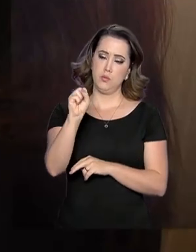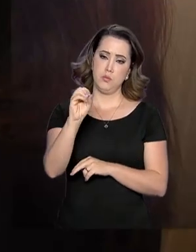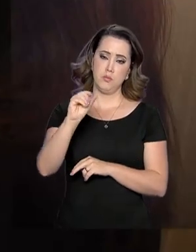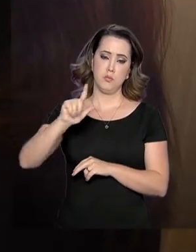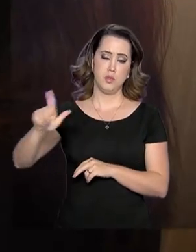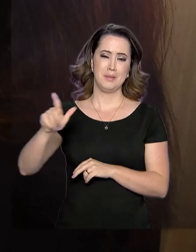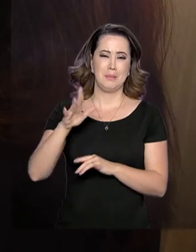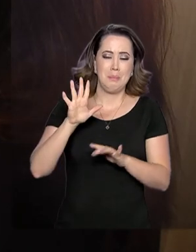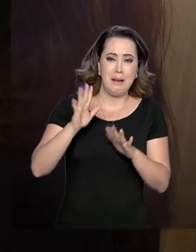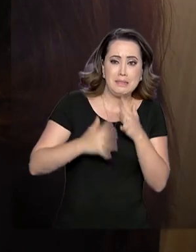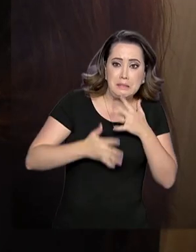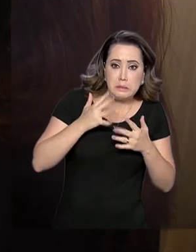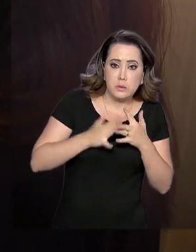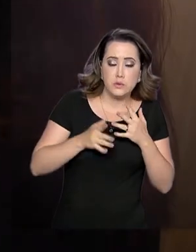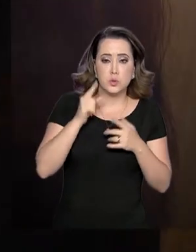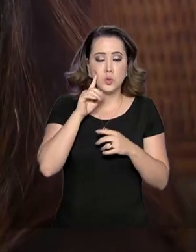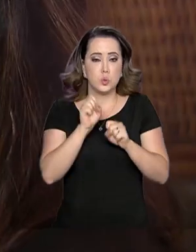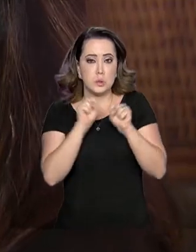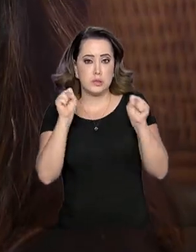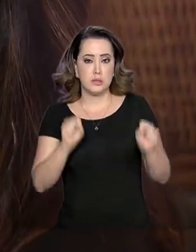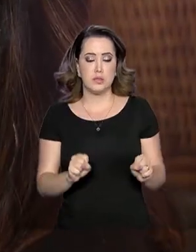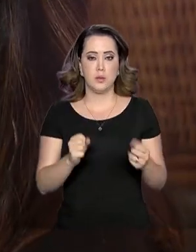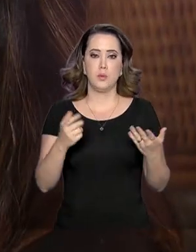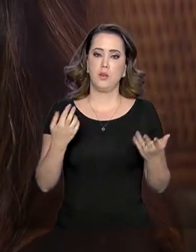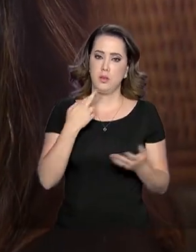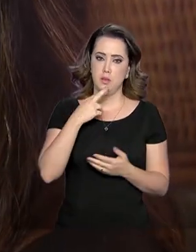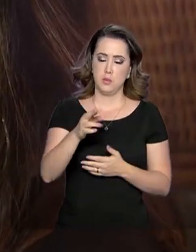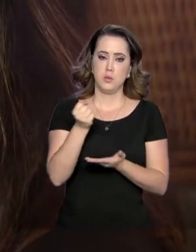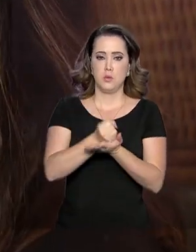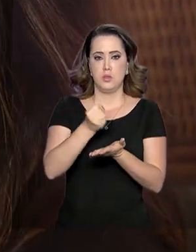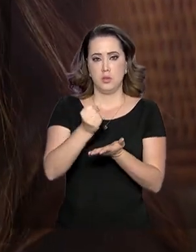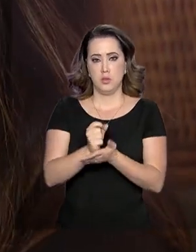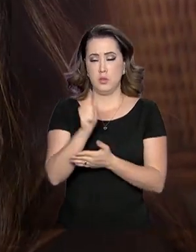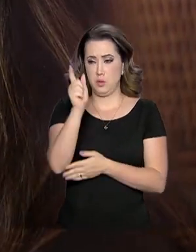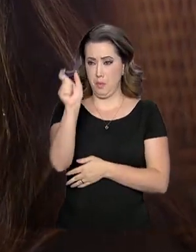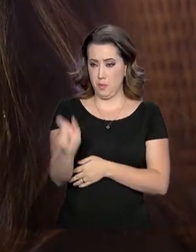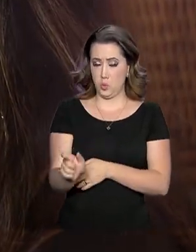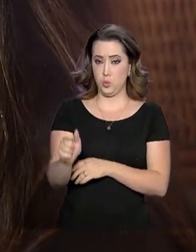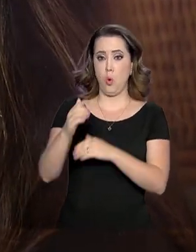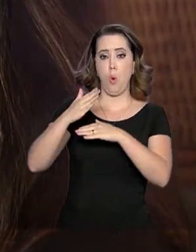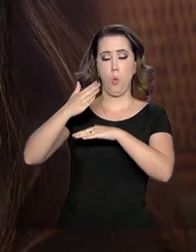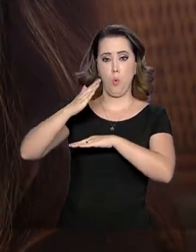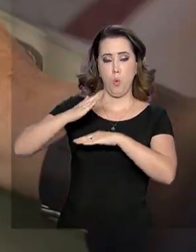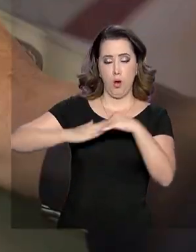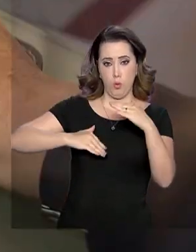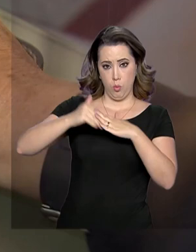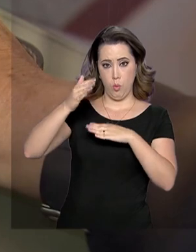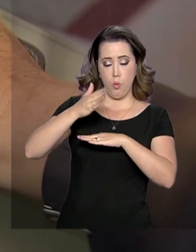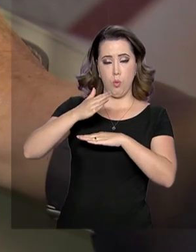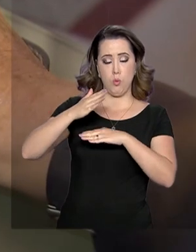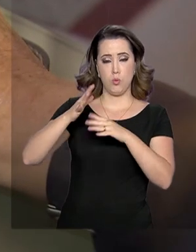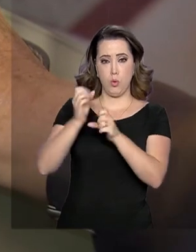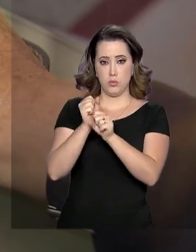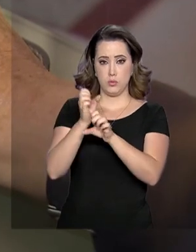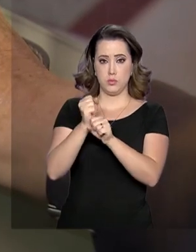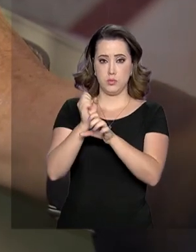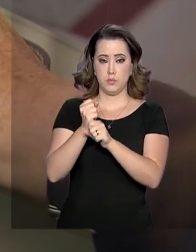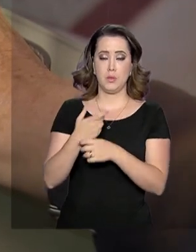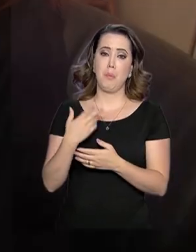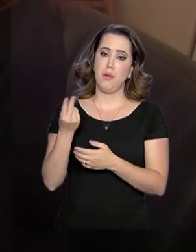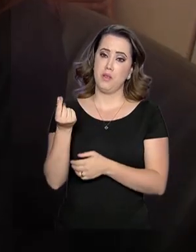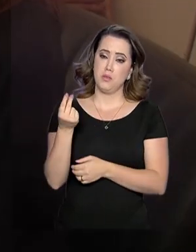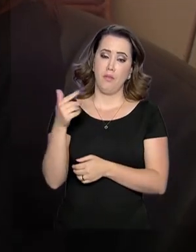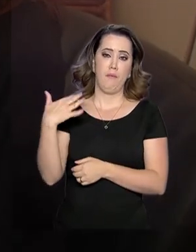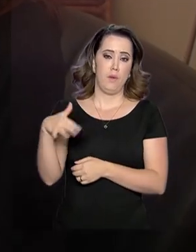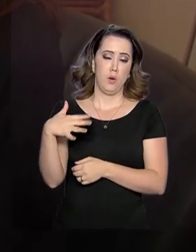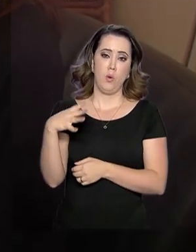mas se confundiu com o sistema. A solução foi contratar um contador para emitir a guia. A burocracia custou caro,